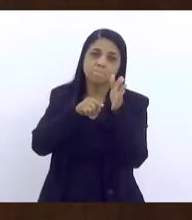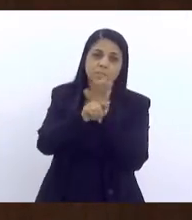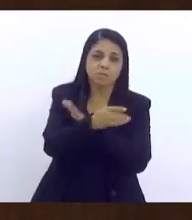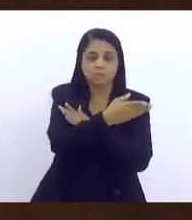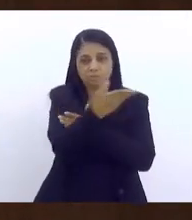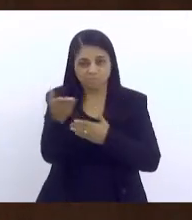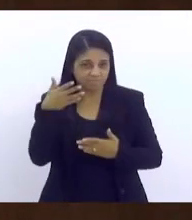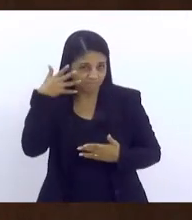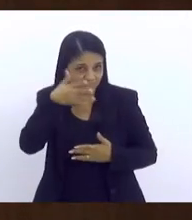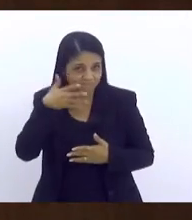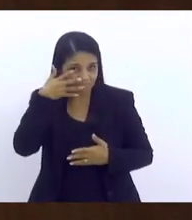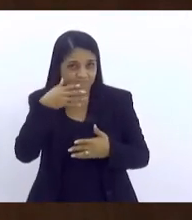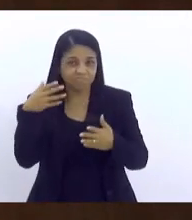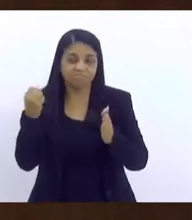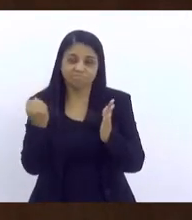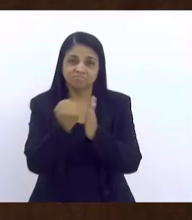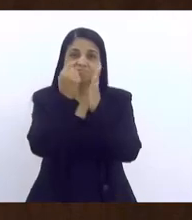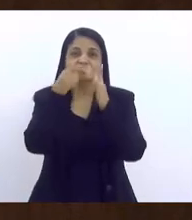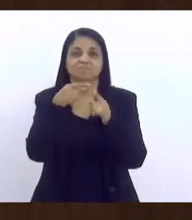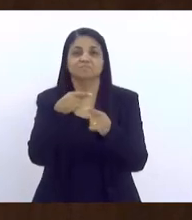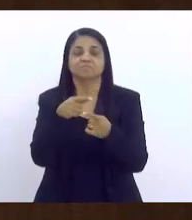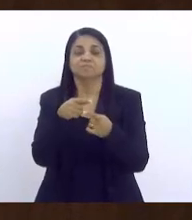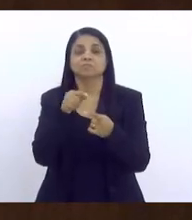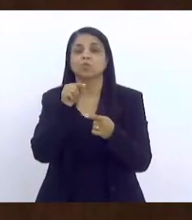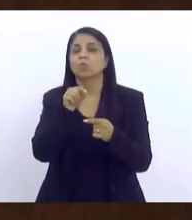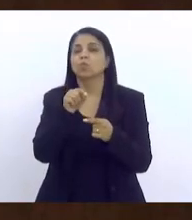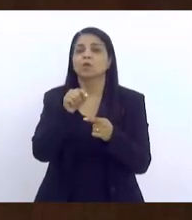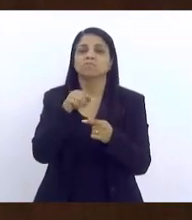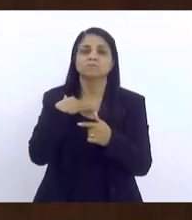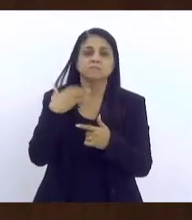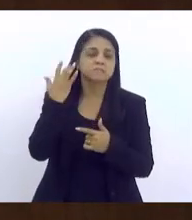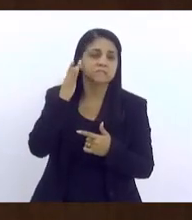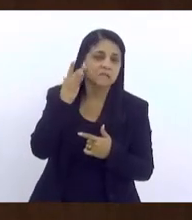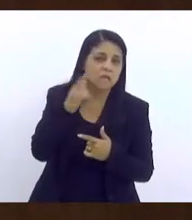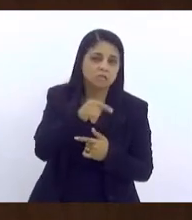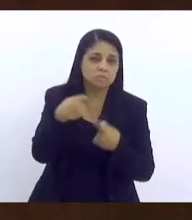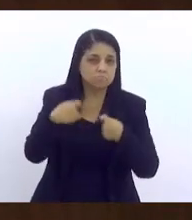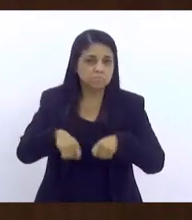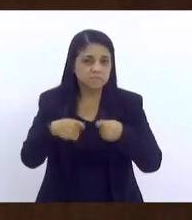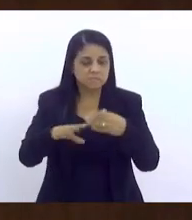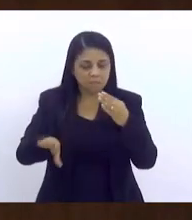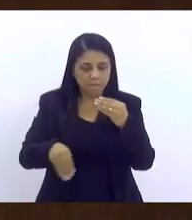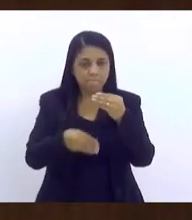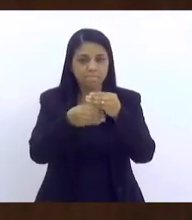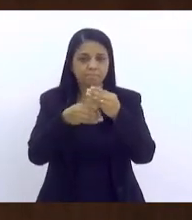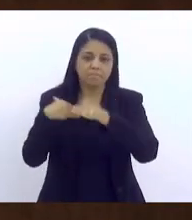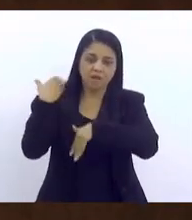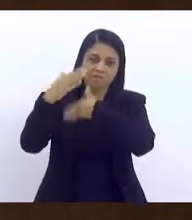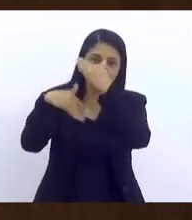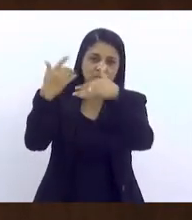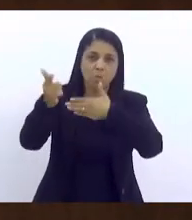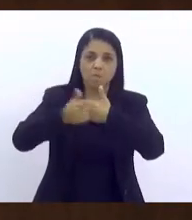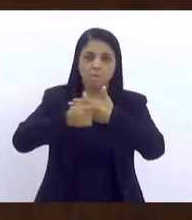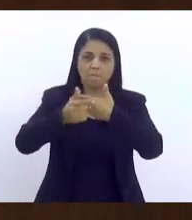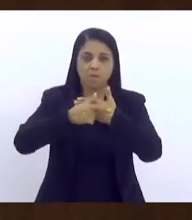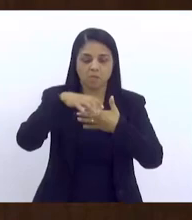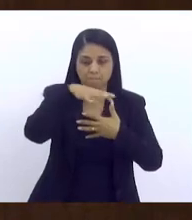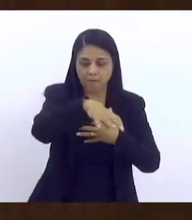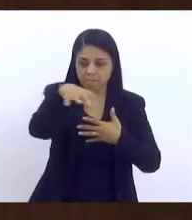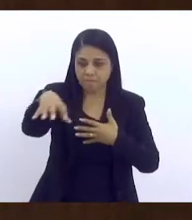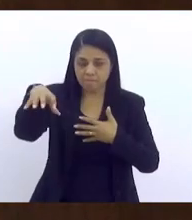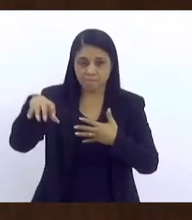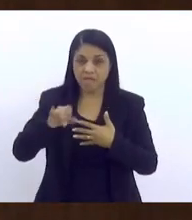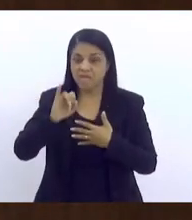palestrantes destacar, destacar, pontuar, então, o que acha que a gente precisa incrementar e avançar no papel da intersetorialidade